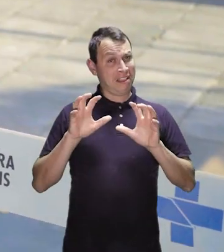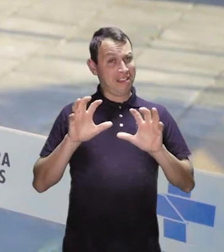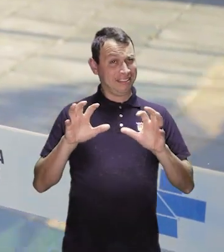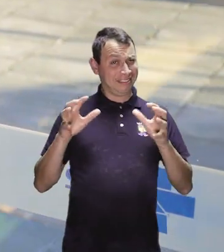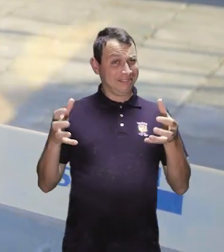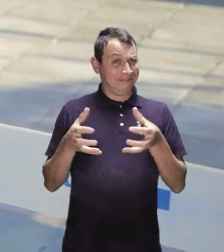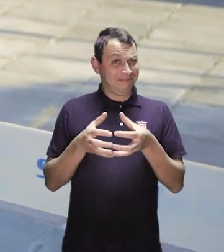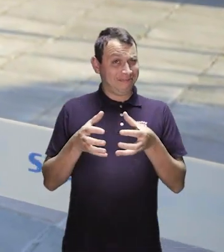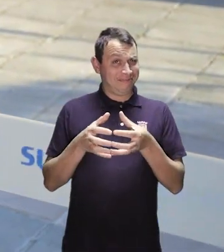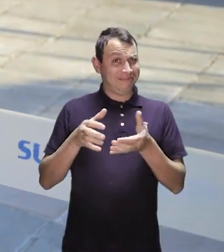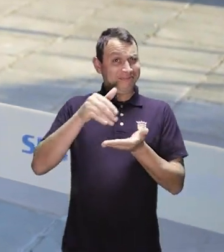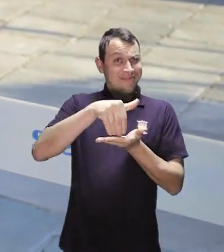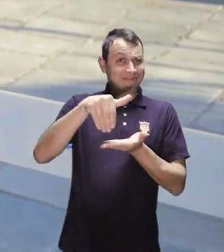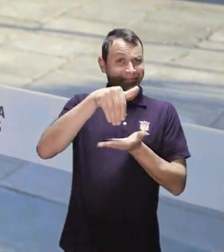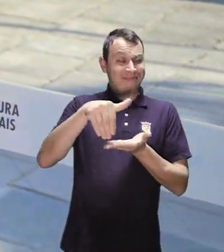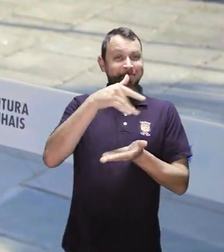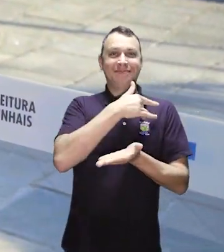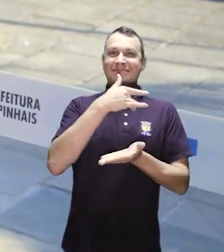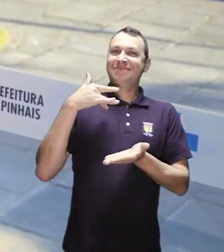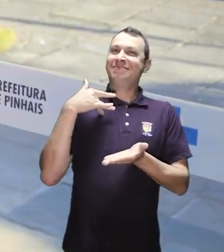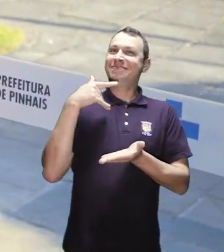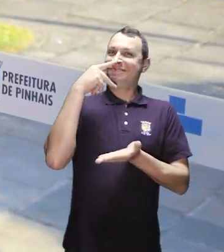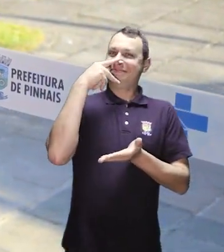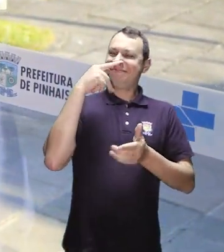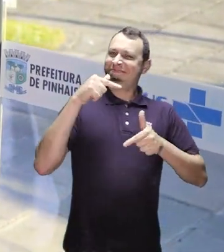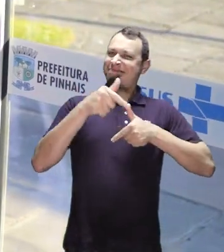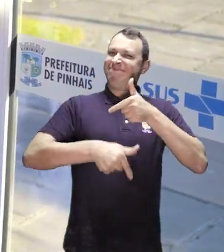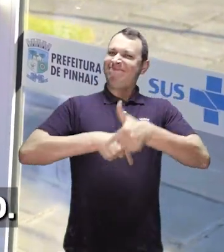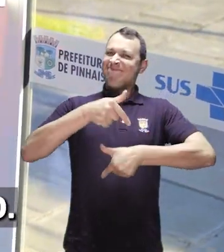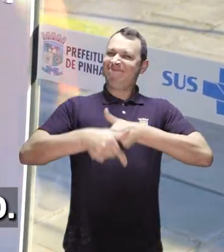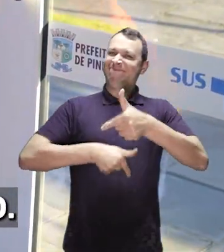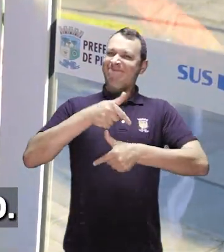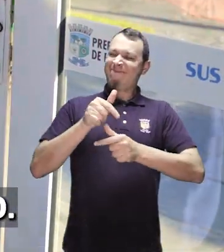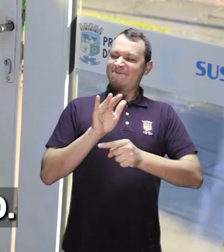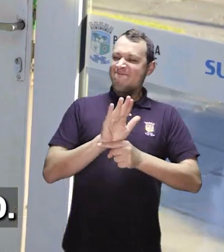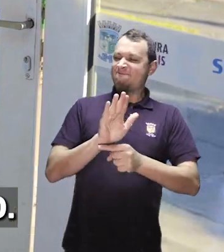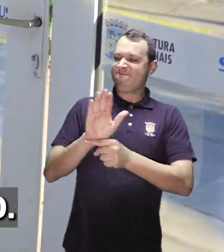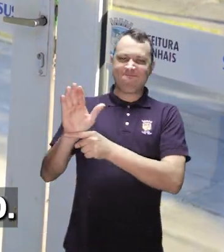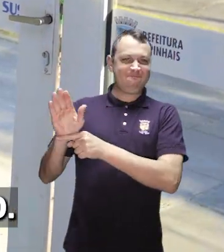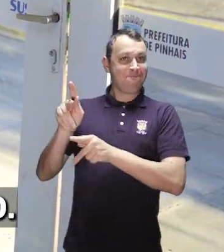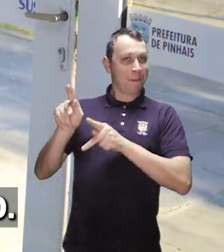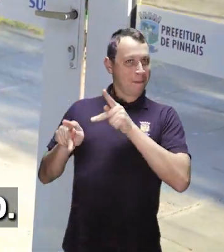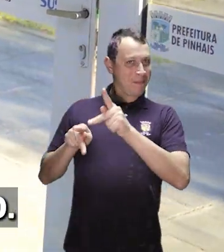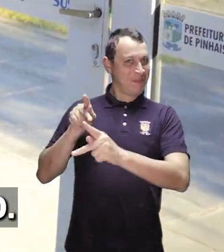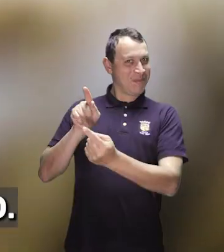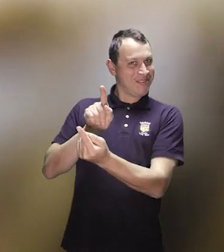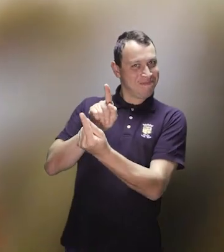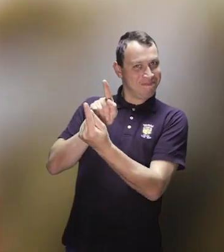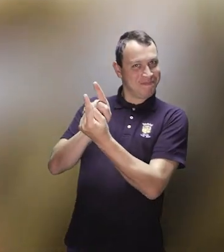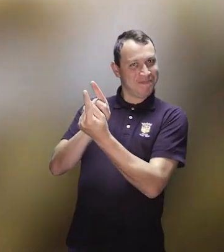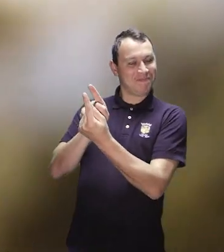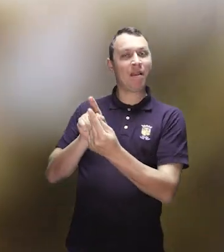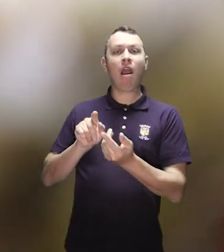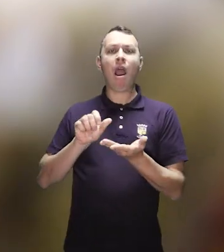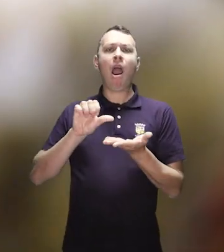E é dessa forma que as equipes da Secretaria de Saúde de Pinhais trabalham para atender a população.